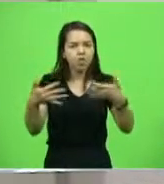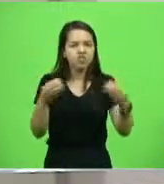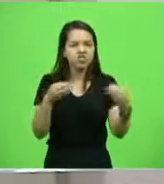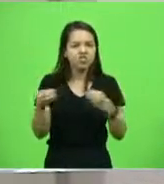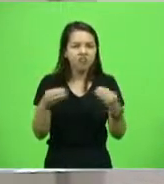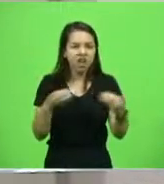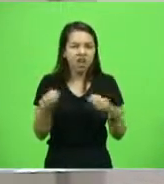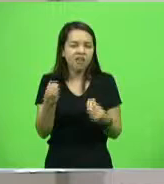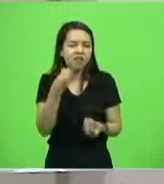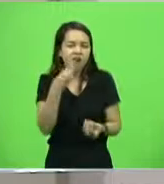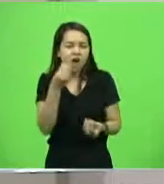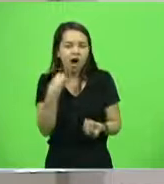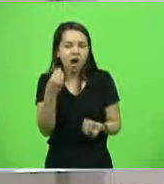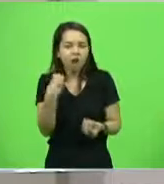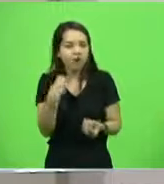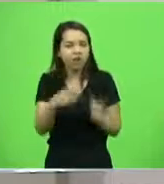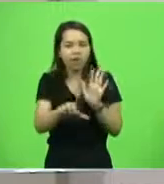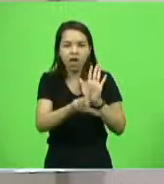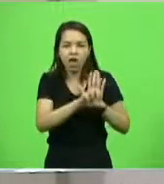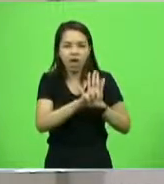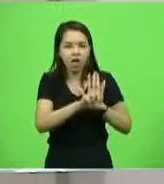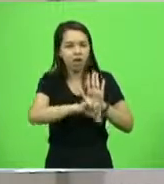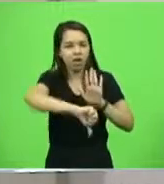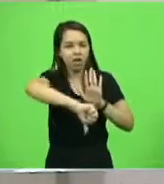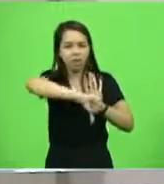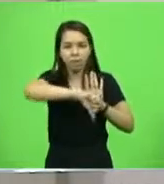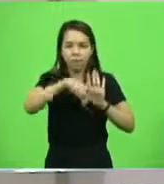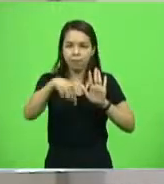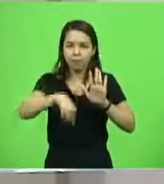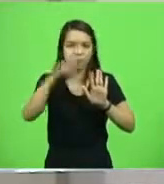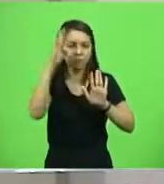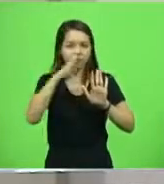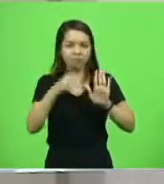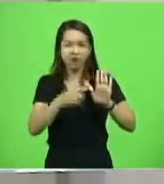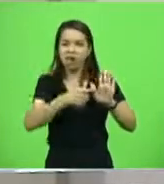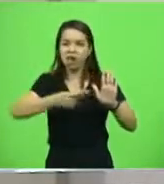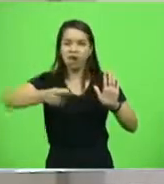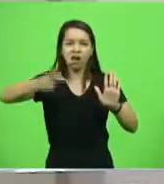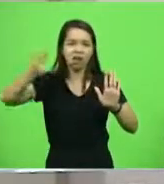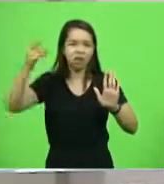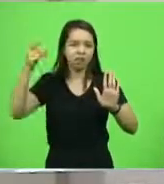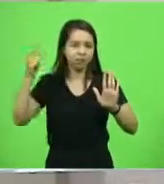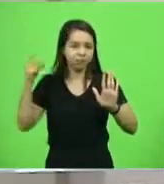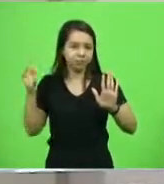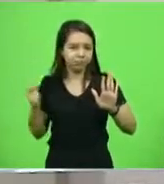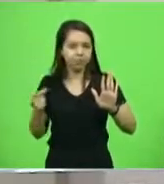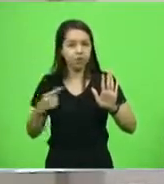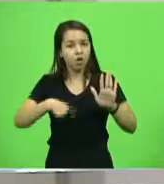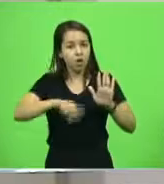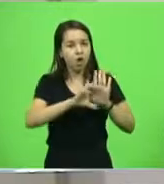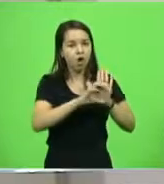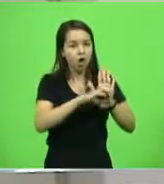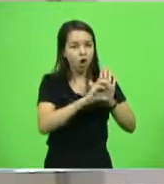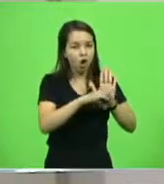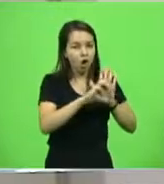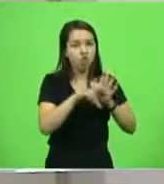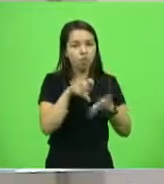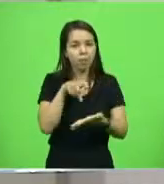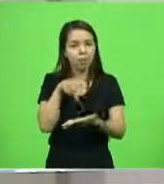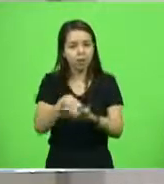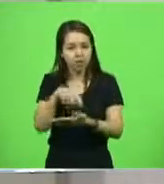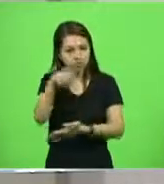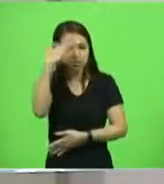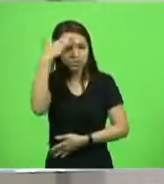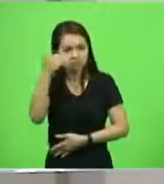e como ela é desatualizada. Haja vista que o nosso Código Penal, como o senhor bem sabe, é delegado de polícia, é de